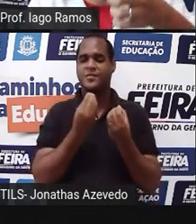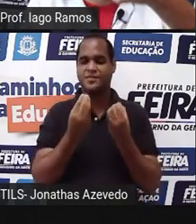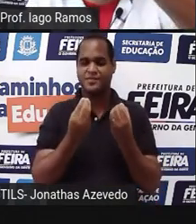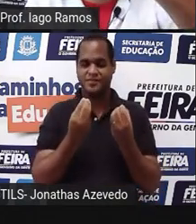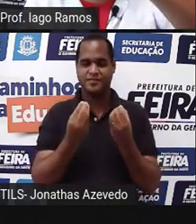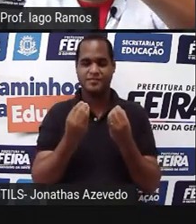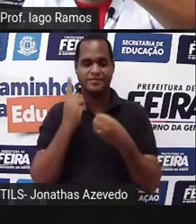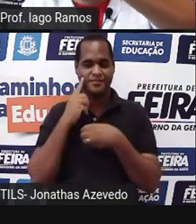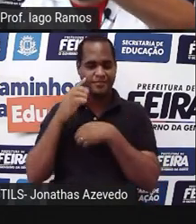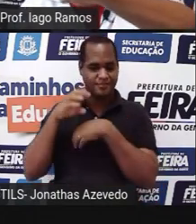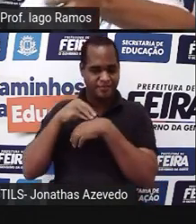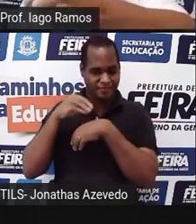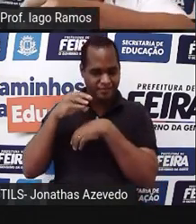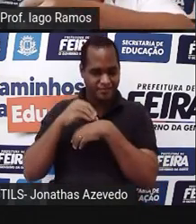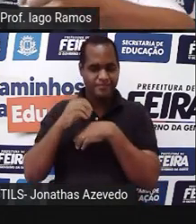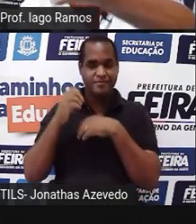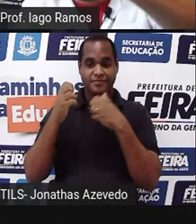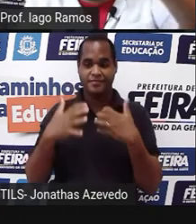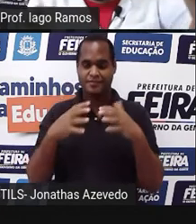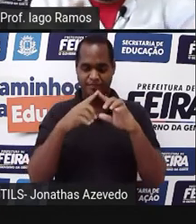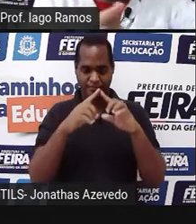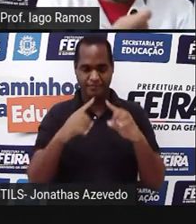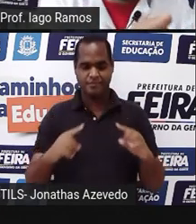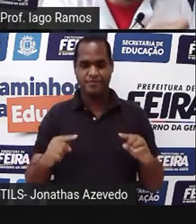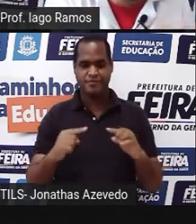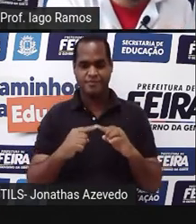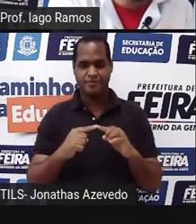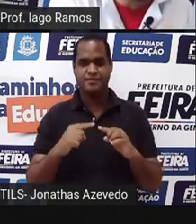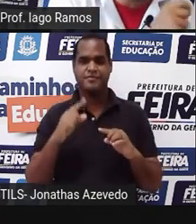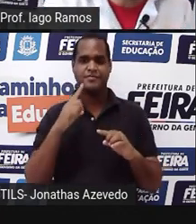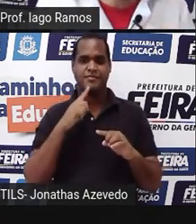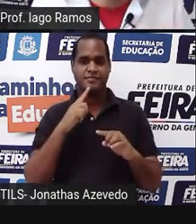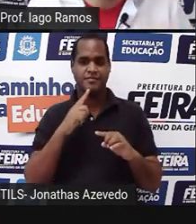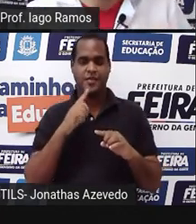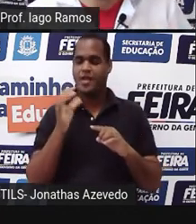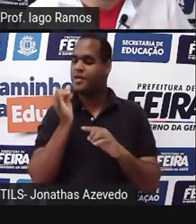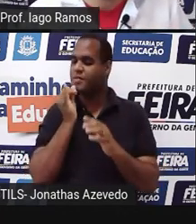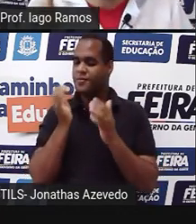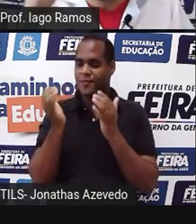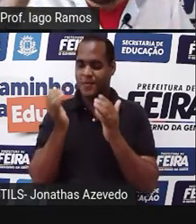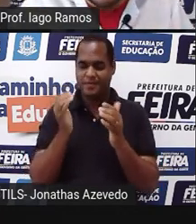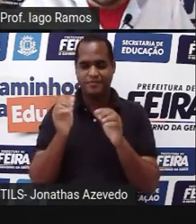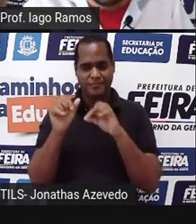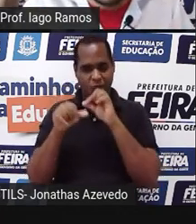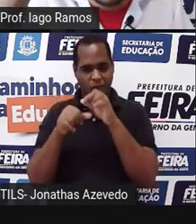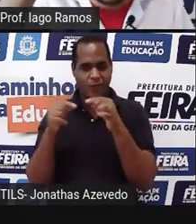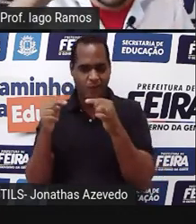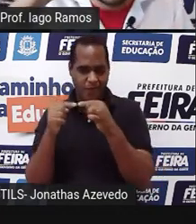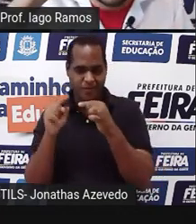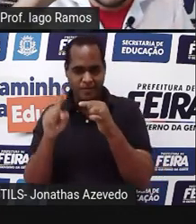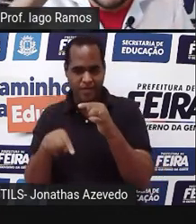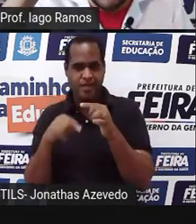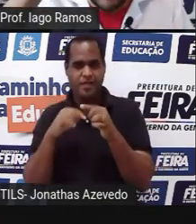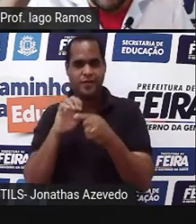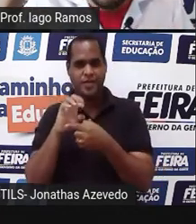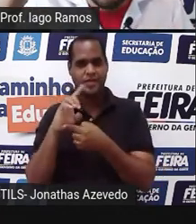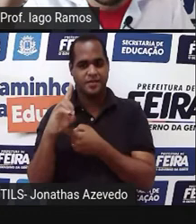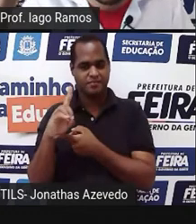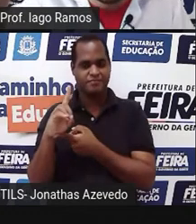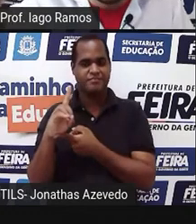Pegando um lado de um triângulo para o correspondente no outro. Então, no maior eu peguei é D